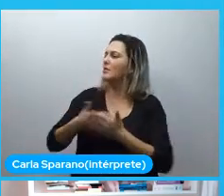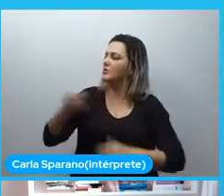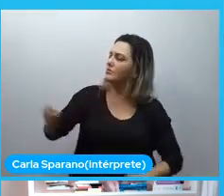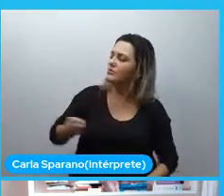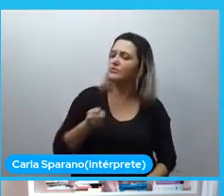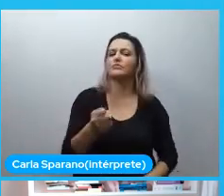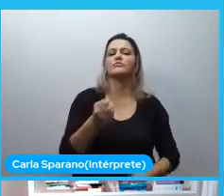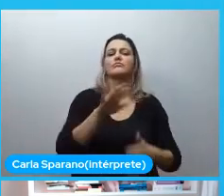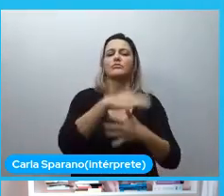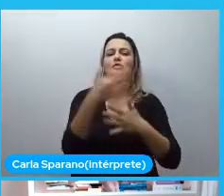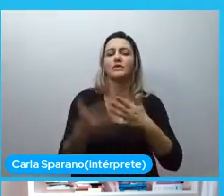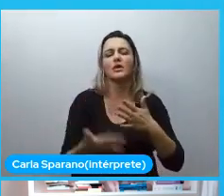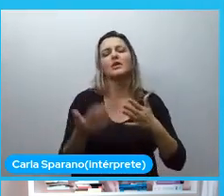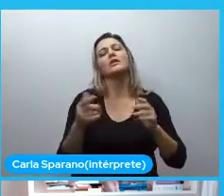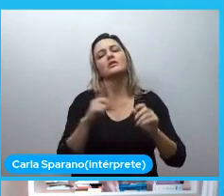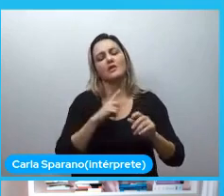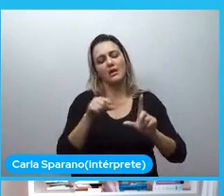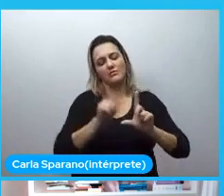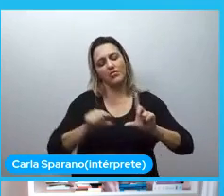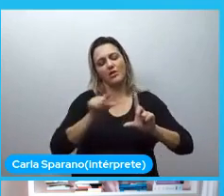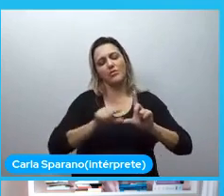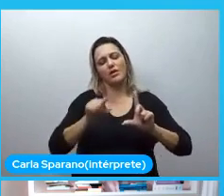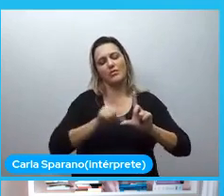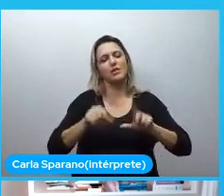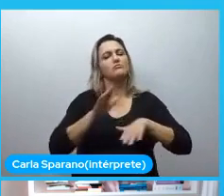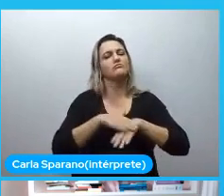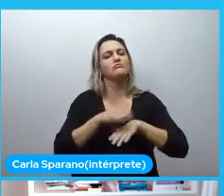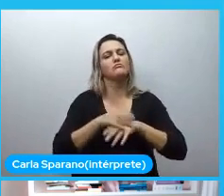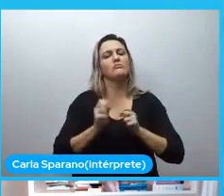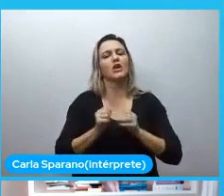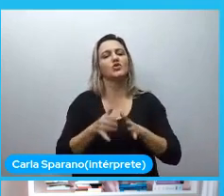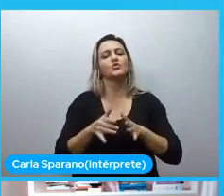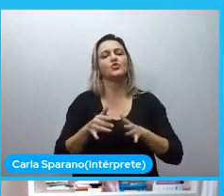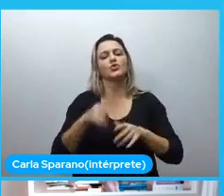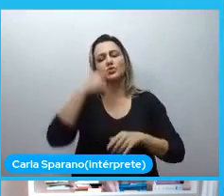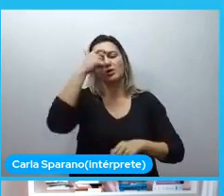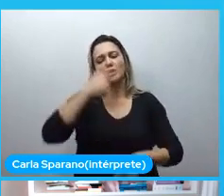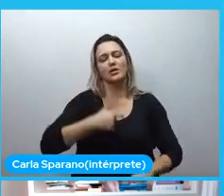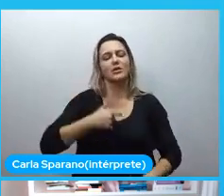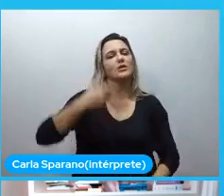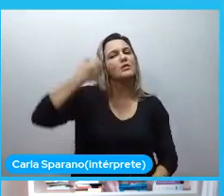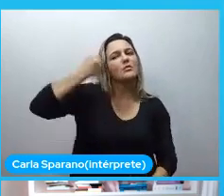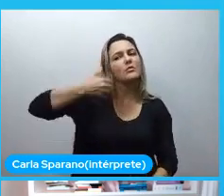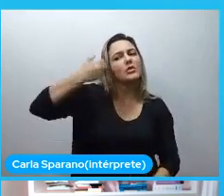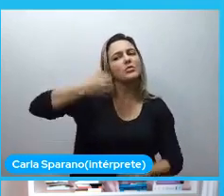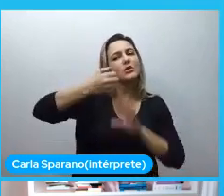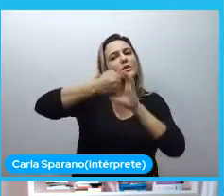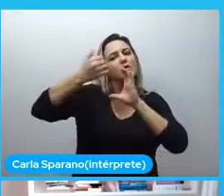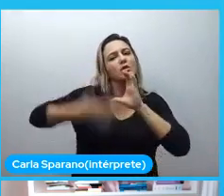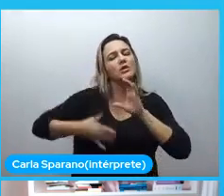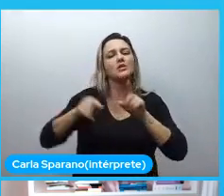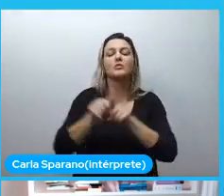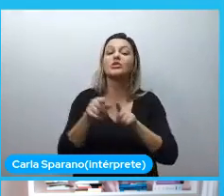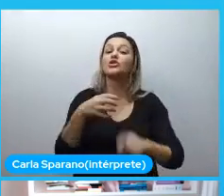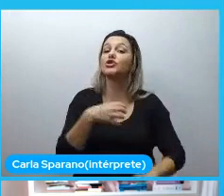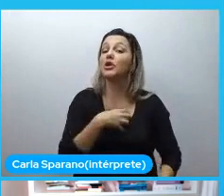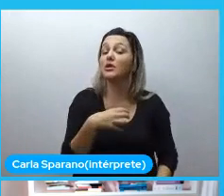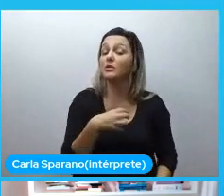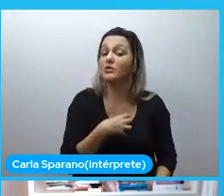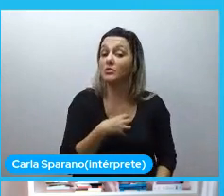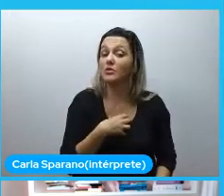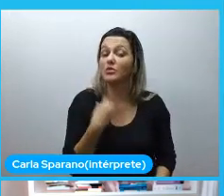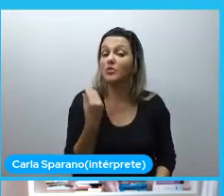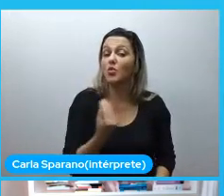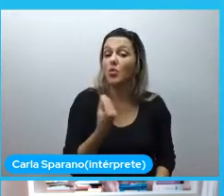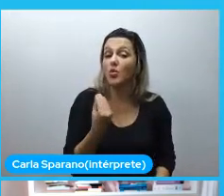uma atitude de legendar e aí você toma uma atitude de se autodescrever e aí você toma uma atitude na forma com que você vai se